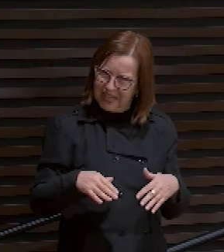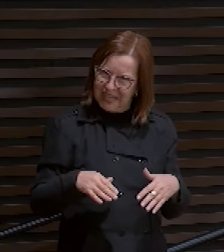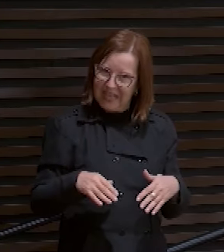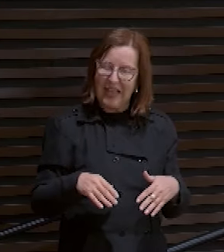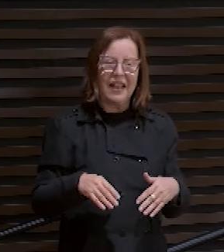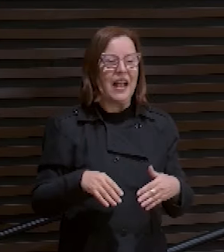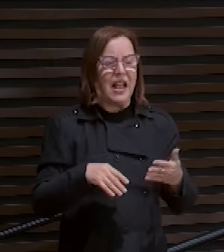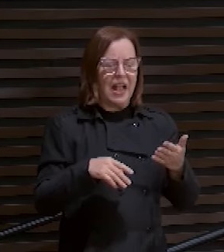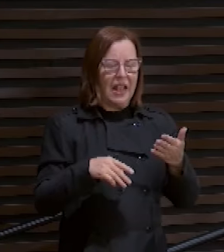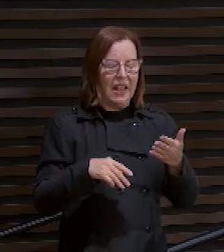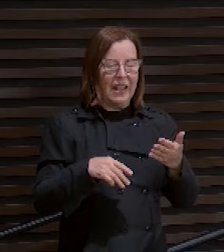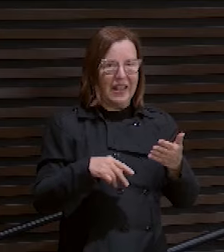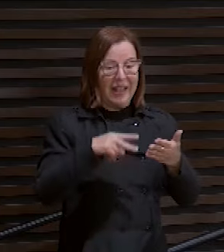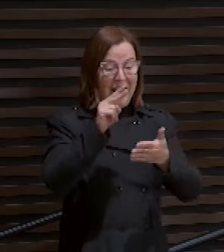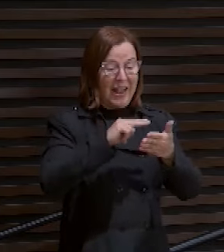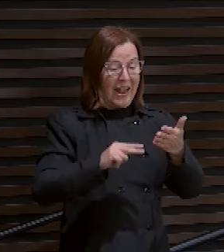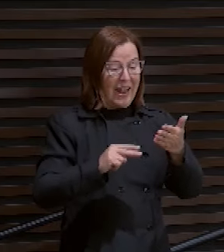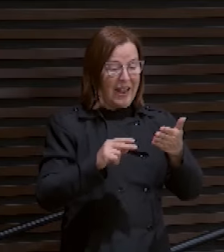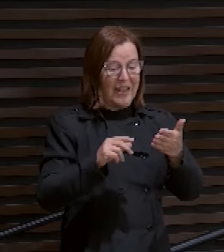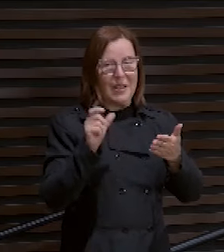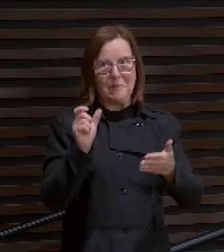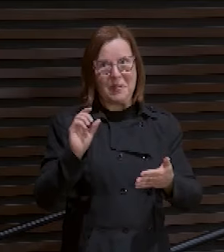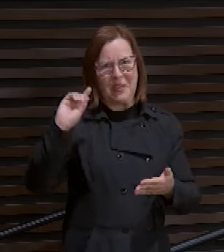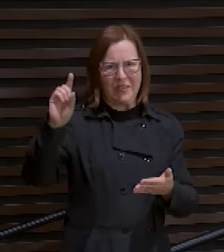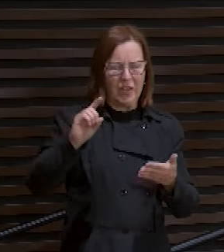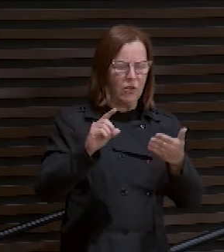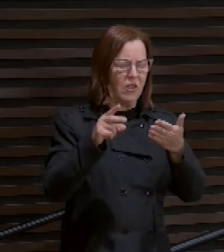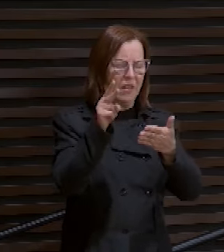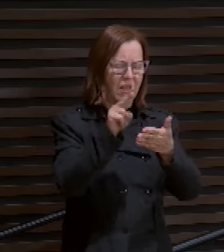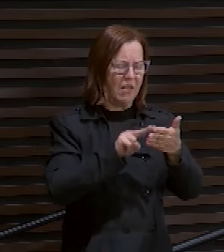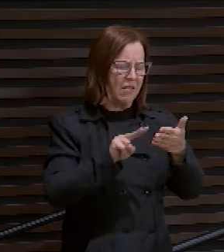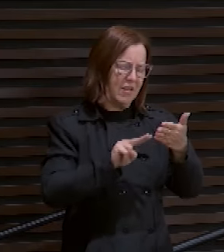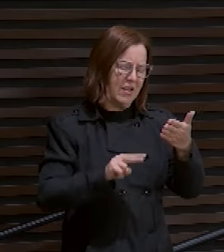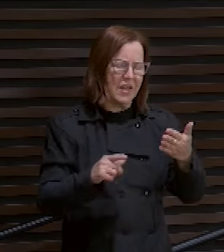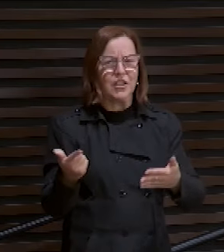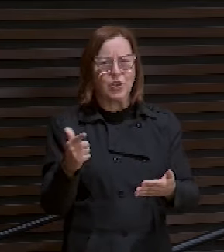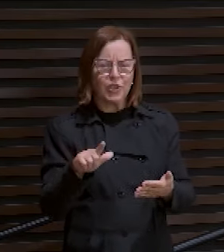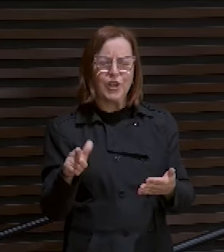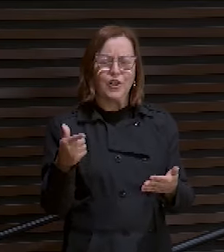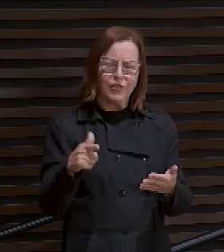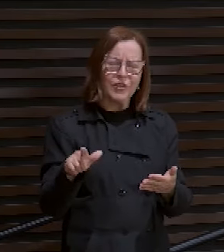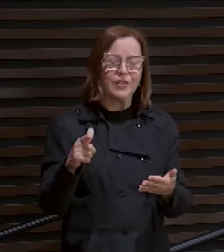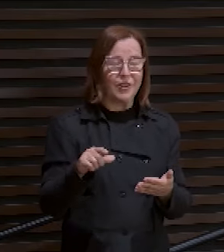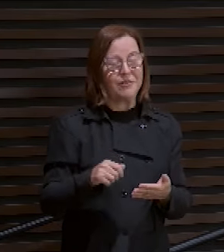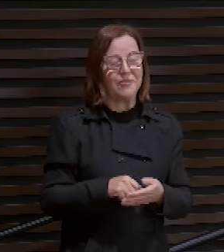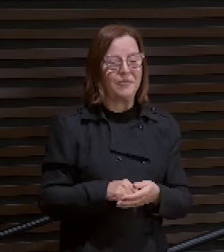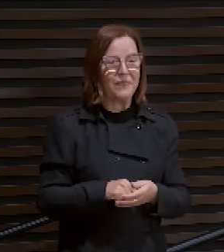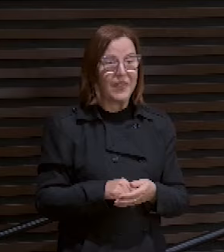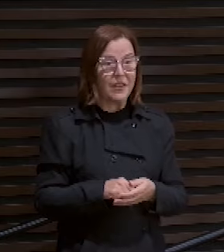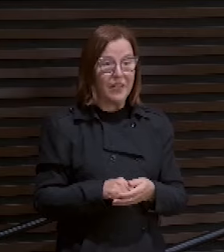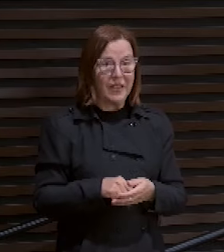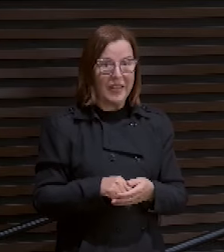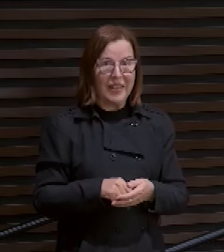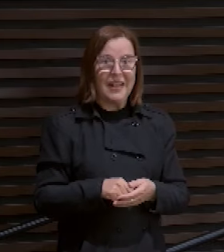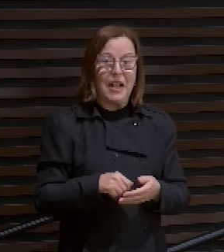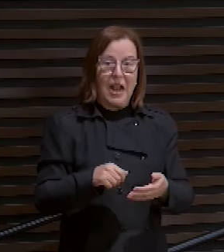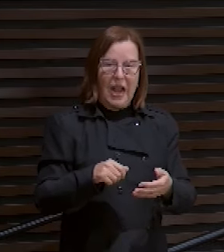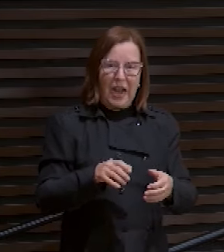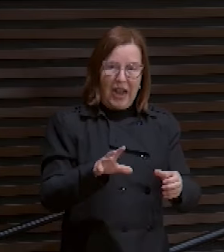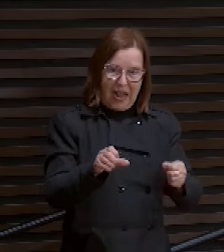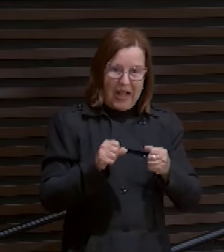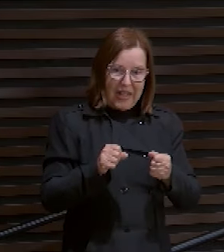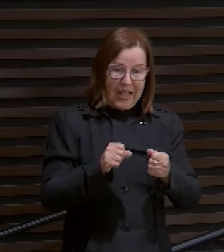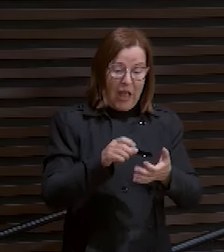Leia. Releia. Faça pergunta para o texto. Ruminar é isso. É você pegar um texto da Palavra de Deus e você ficar ali,